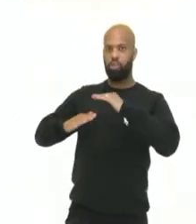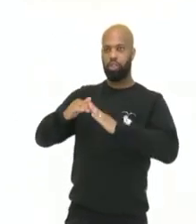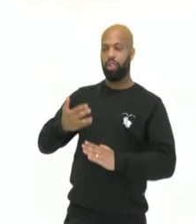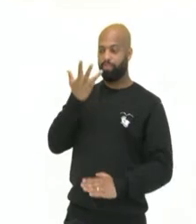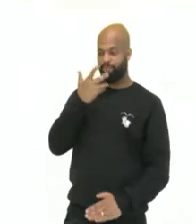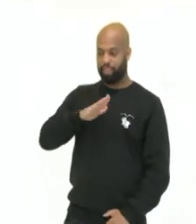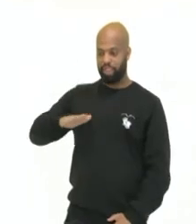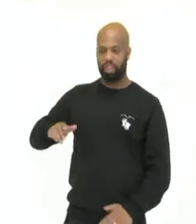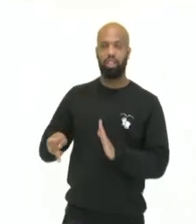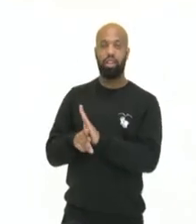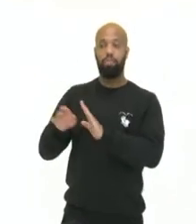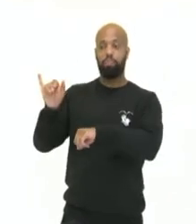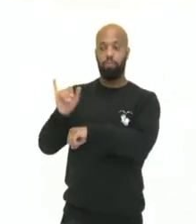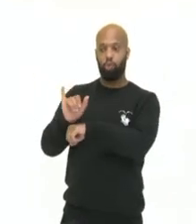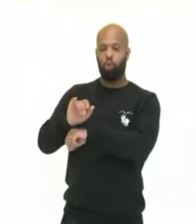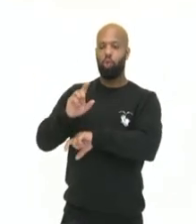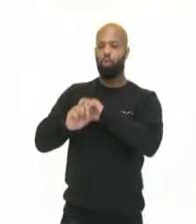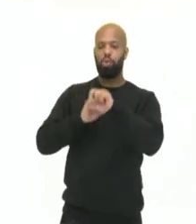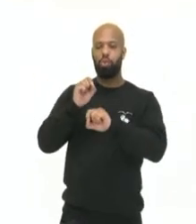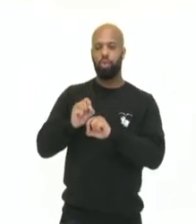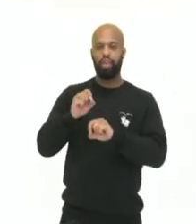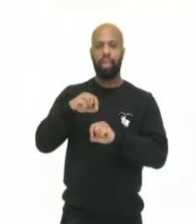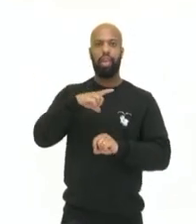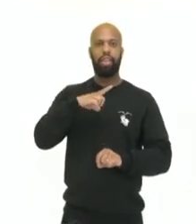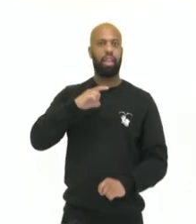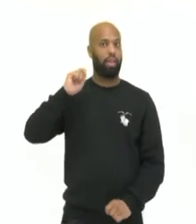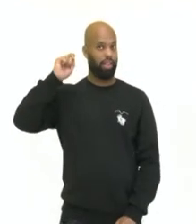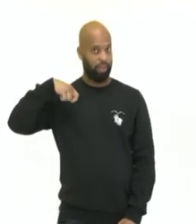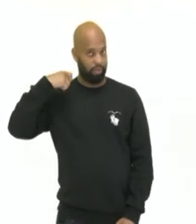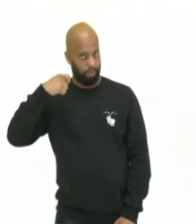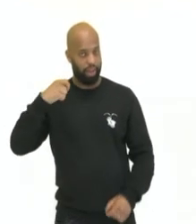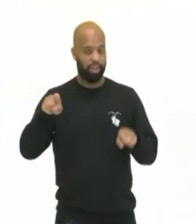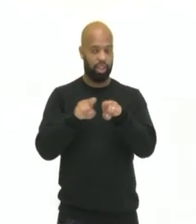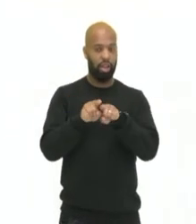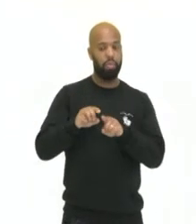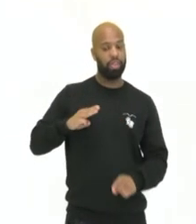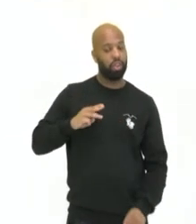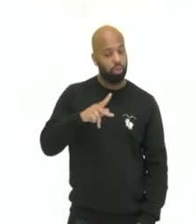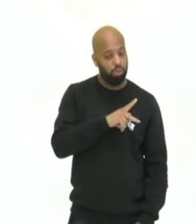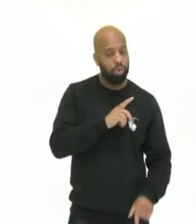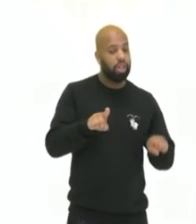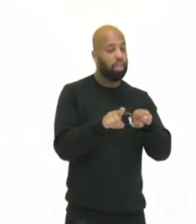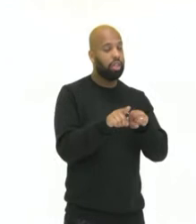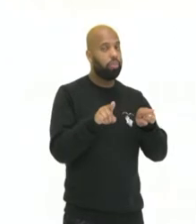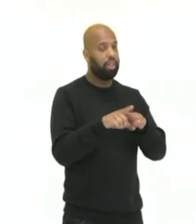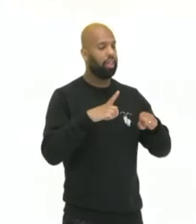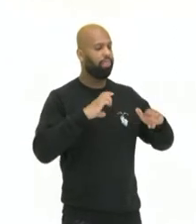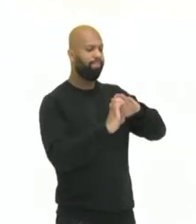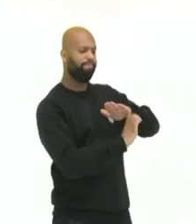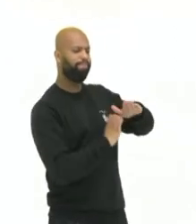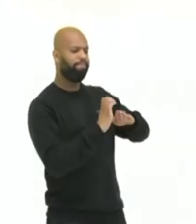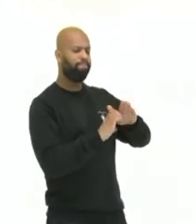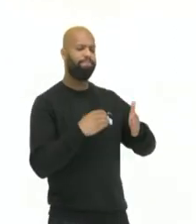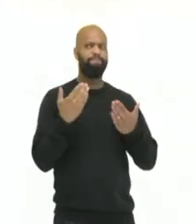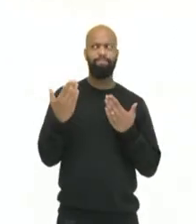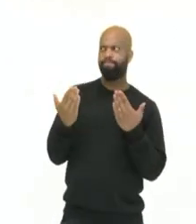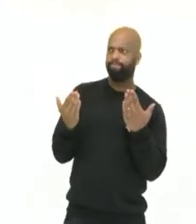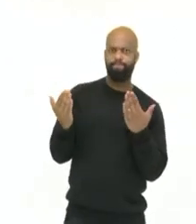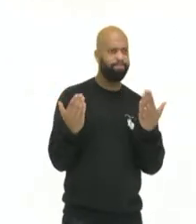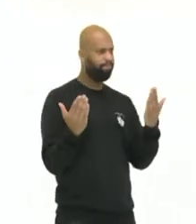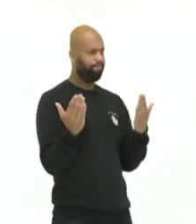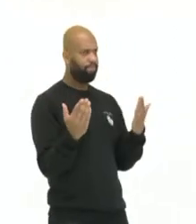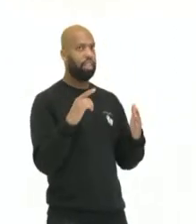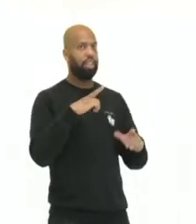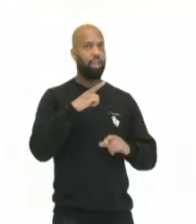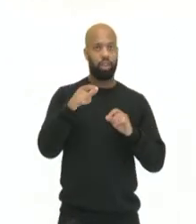discórdia entre empresas, advogados e poder público. De um lado, estão uma ONG e um órgão de defesa do